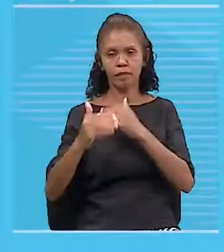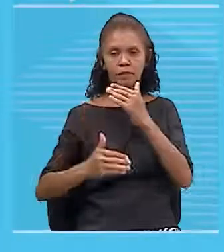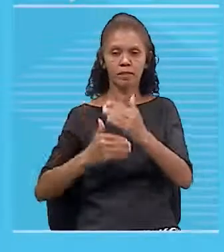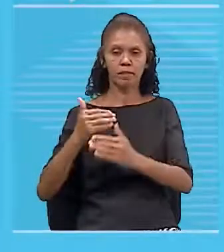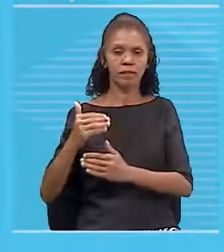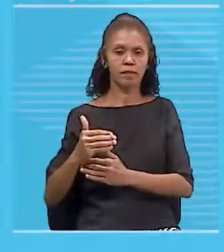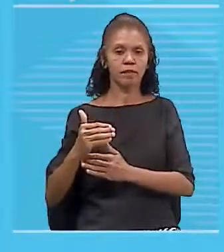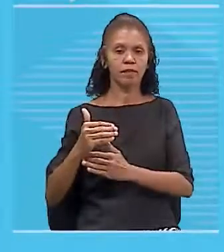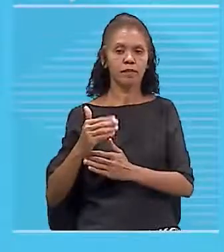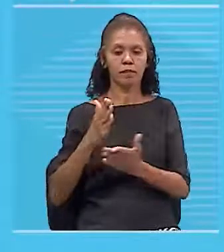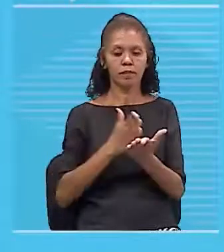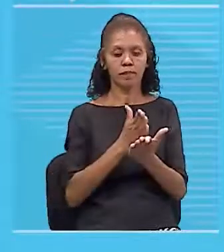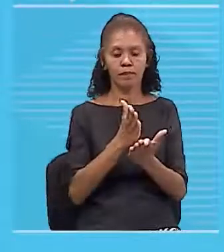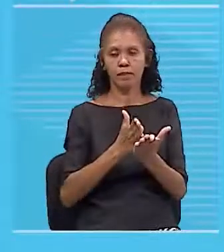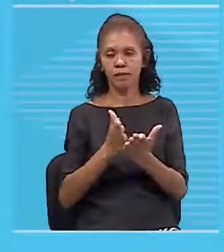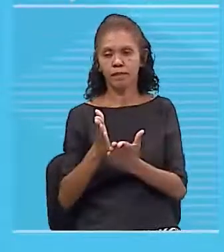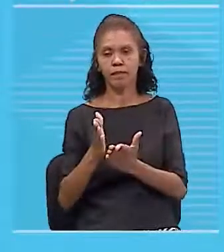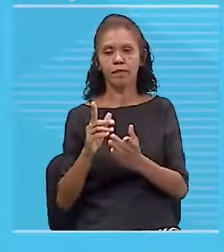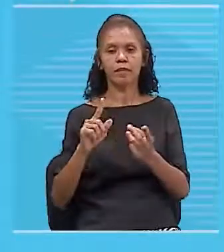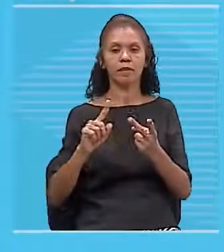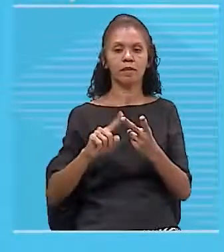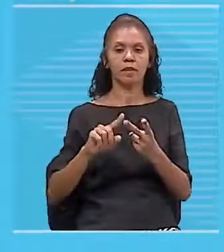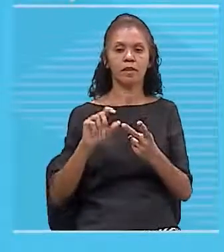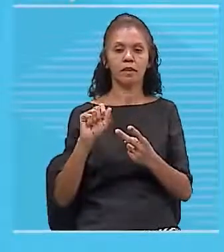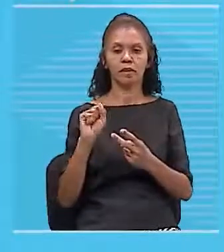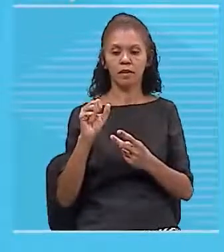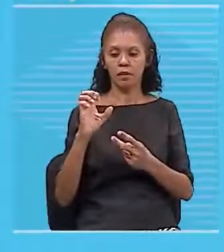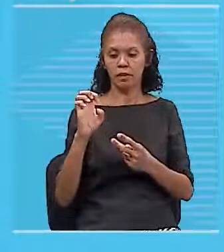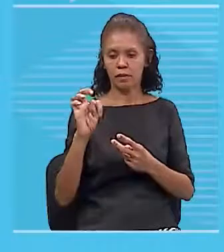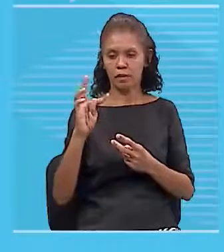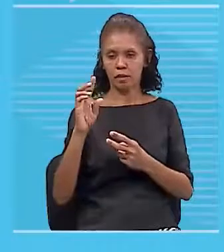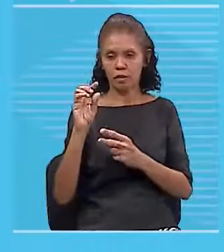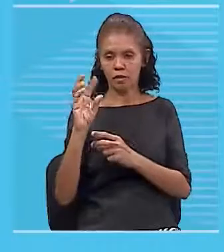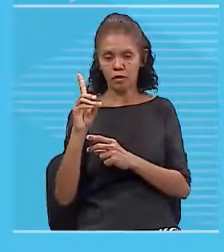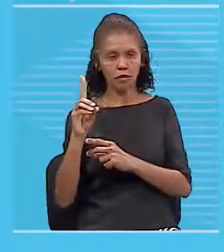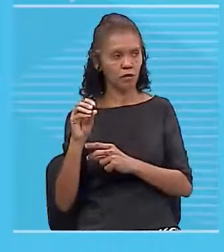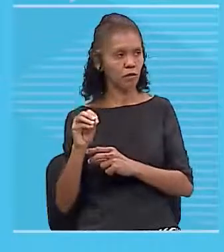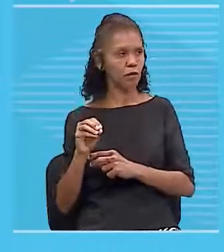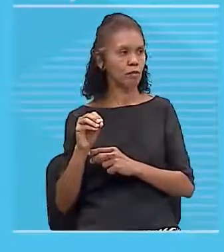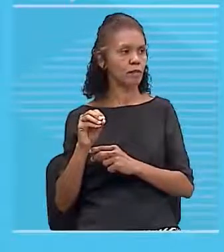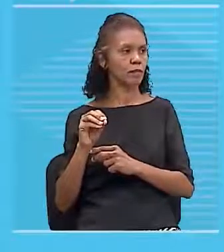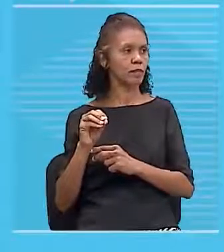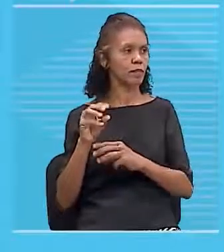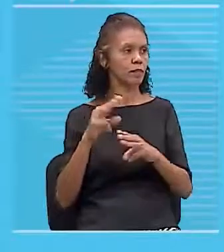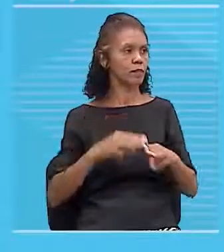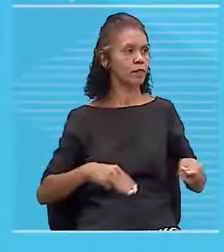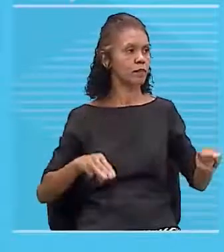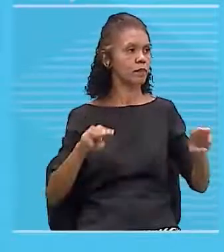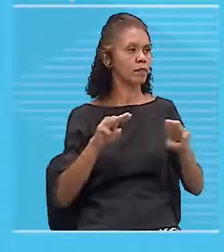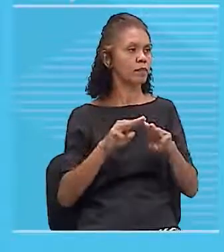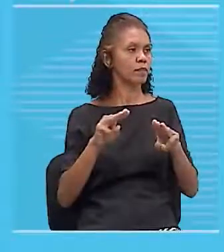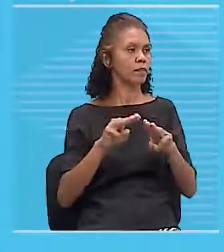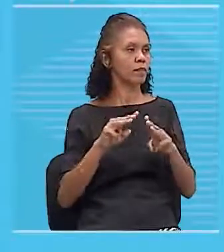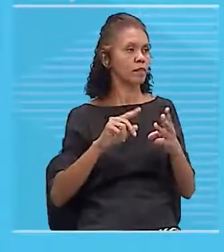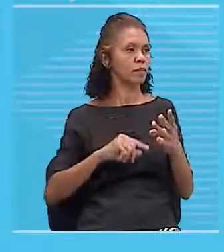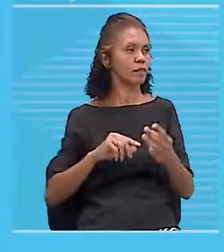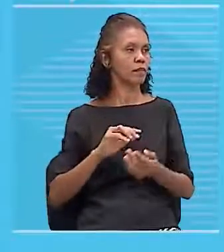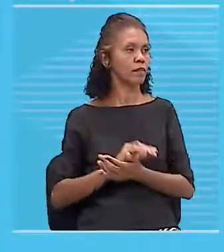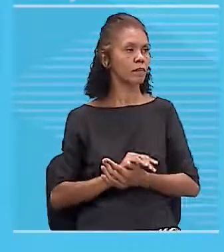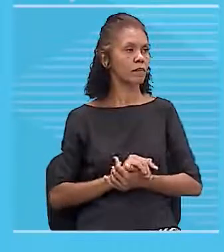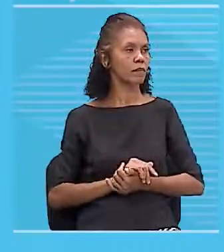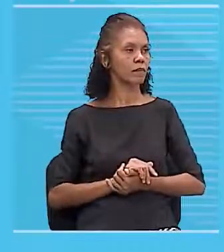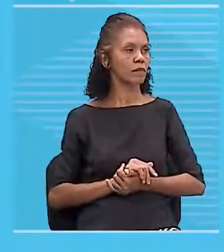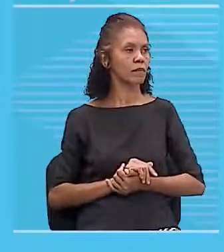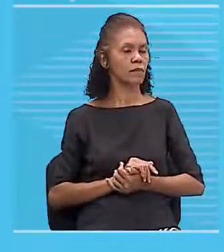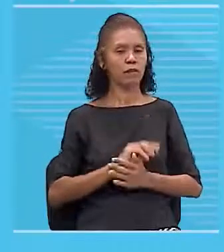e intensidade do campo magnético. Perfeito, jovens? Show de bola? Pois a nossa aula